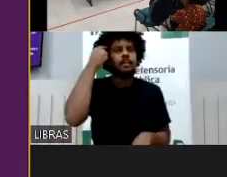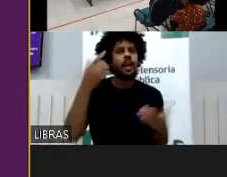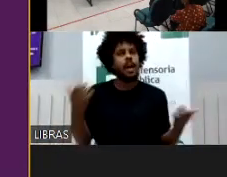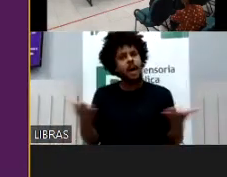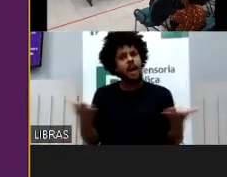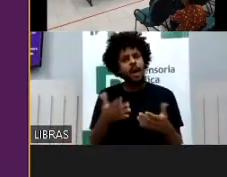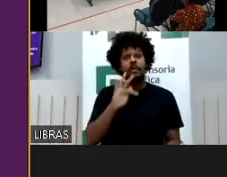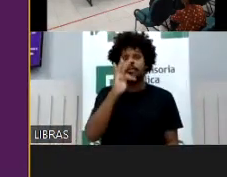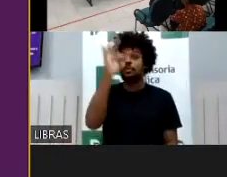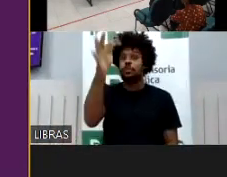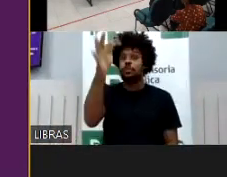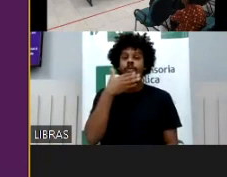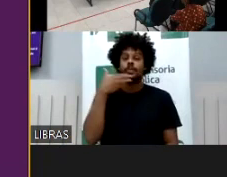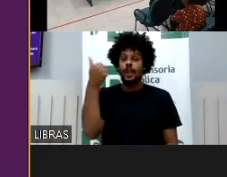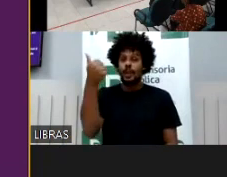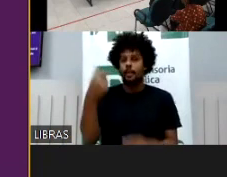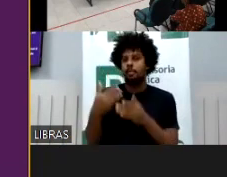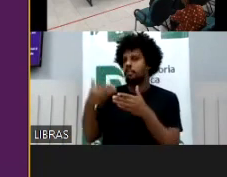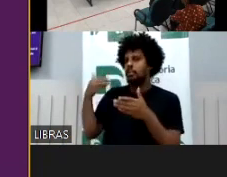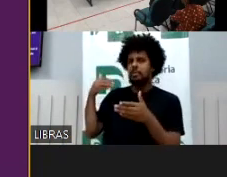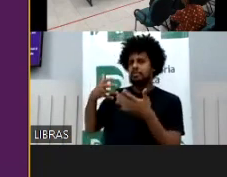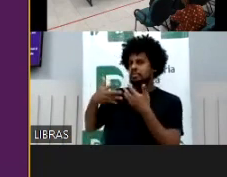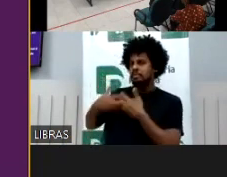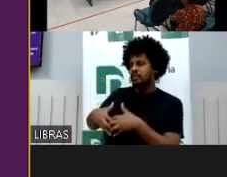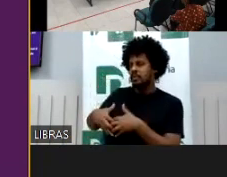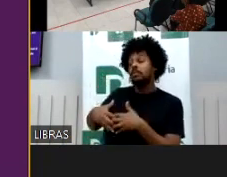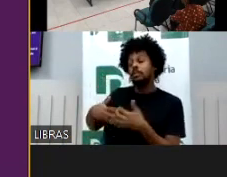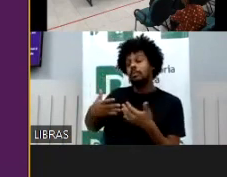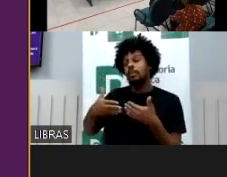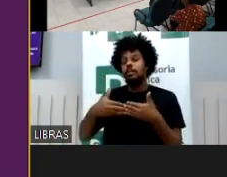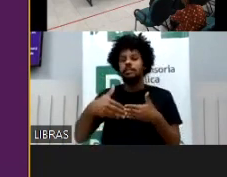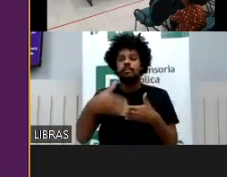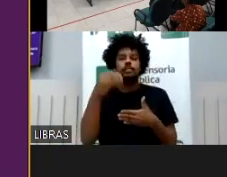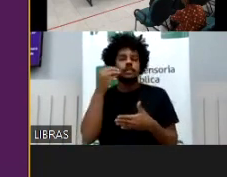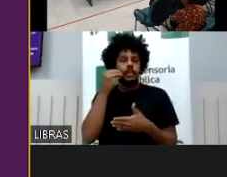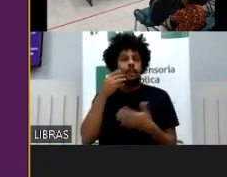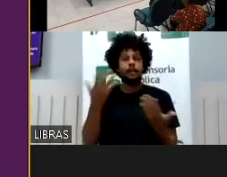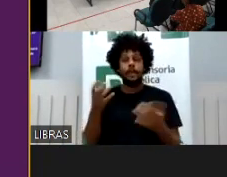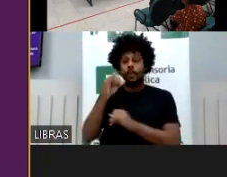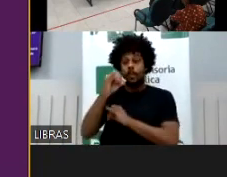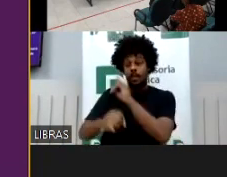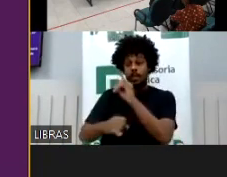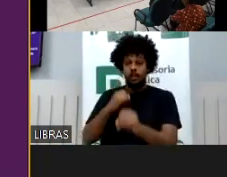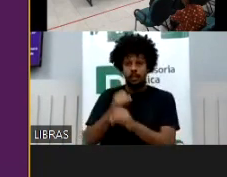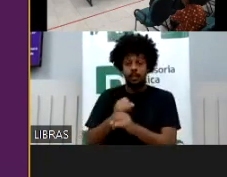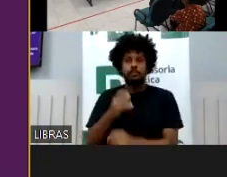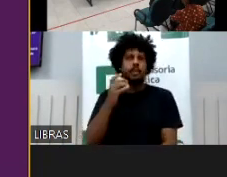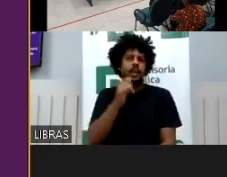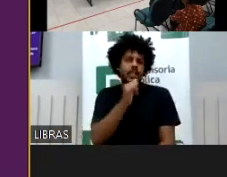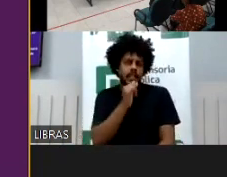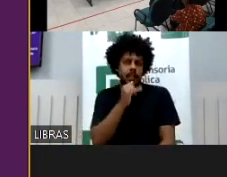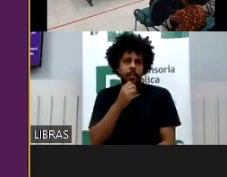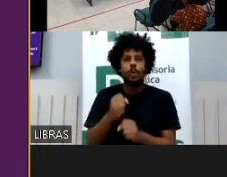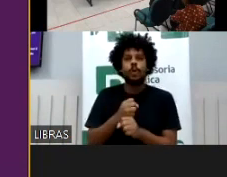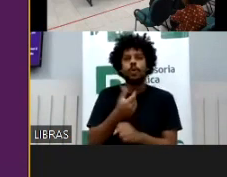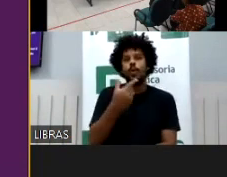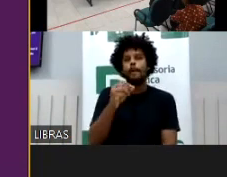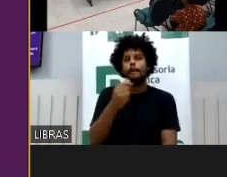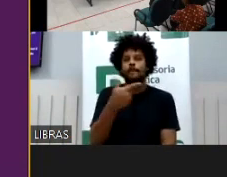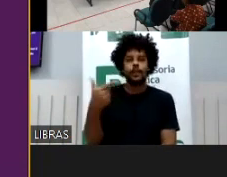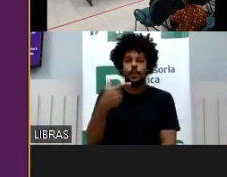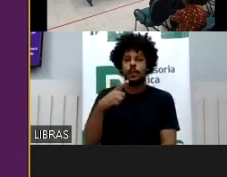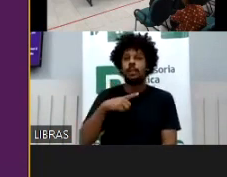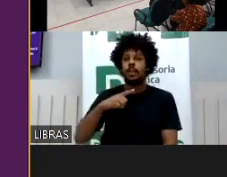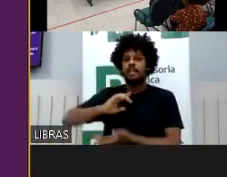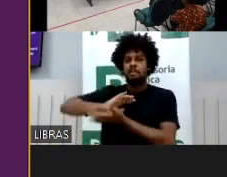não funcionou. Mas, o mundo da internet é um mundo em que, por exemplo, em 2022, a gente teve um massacre nos